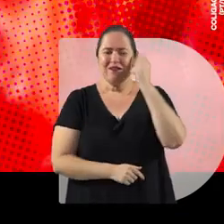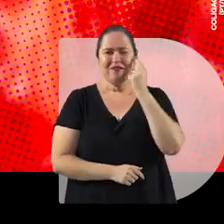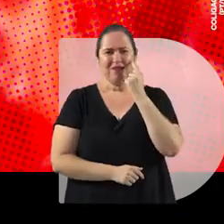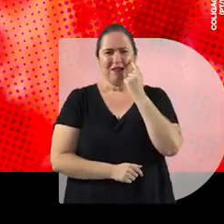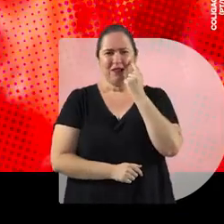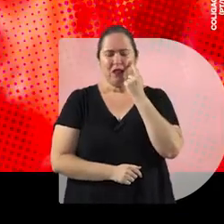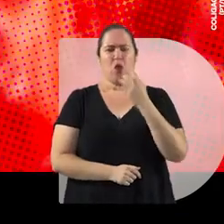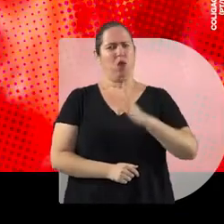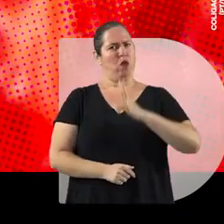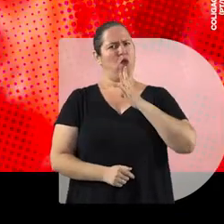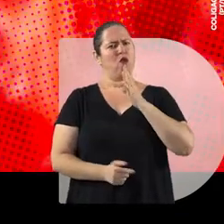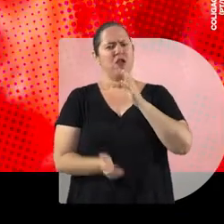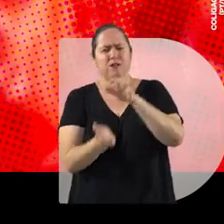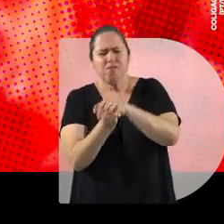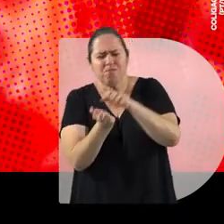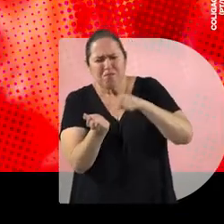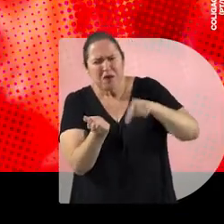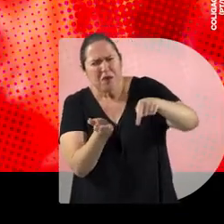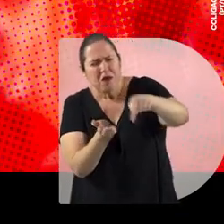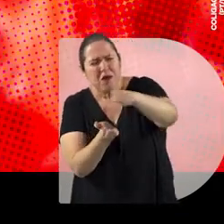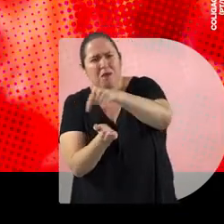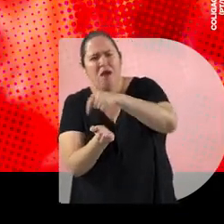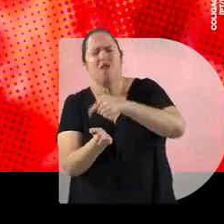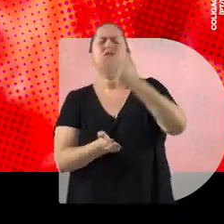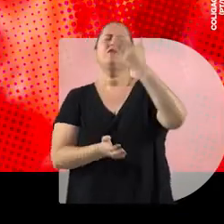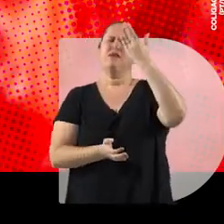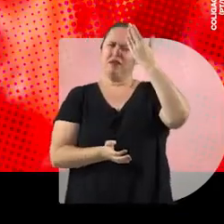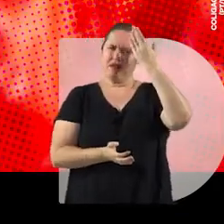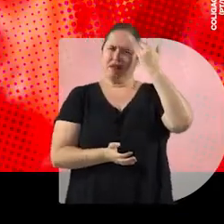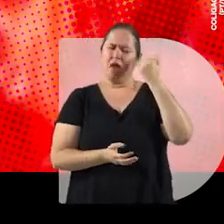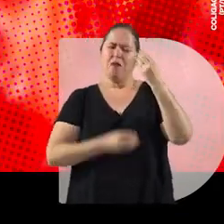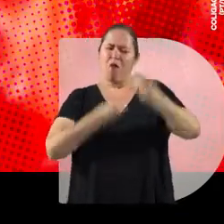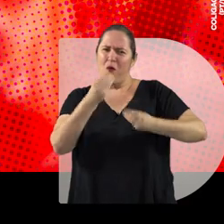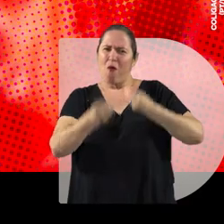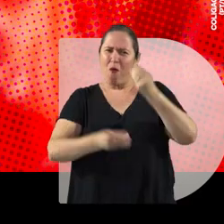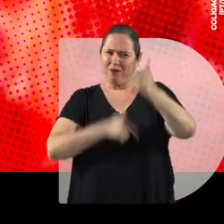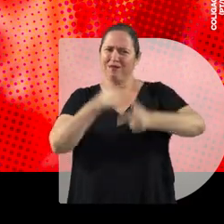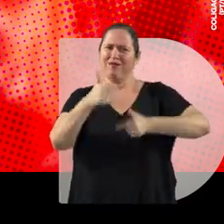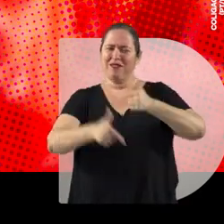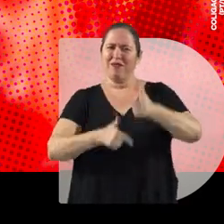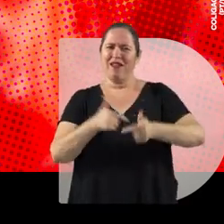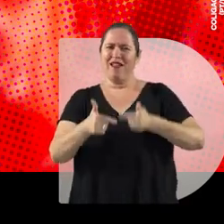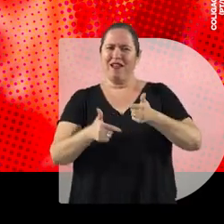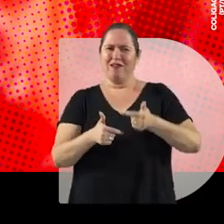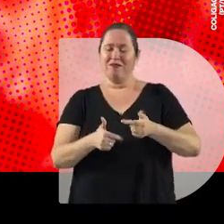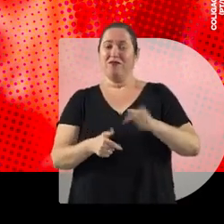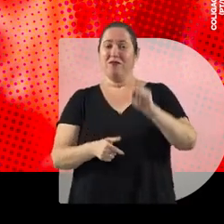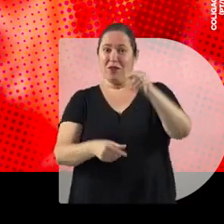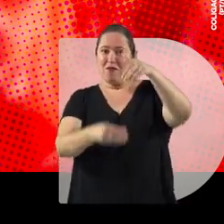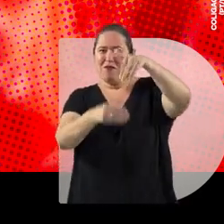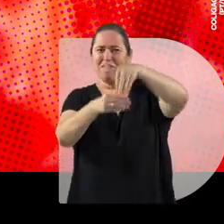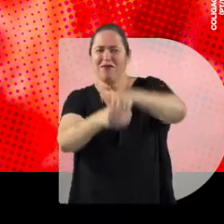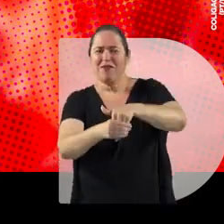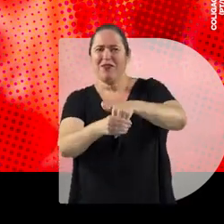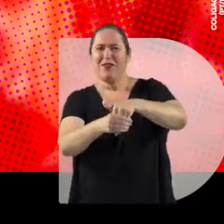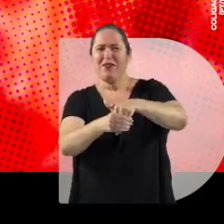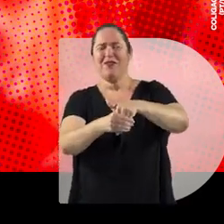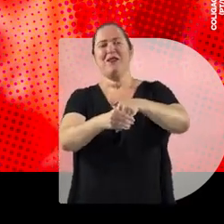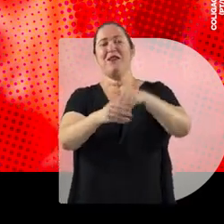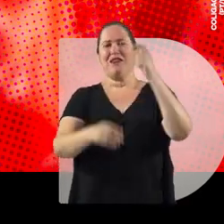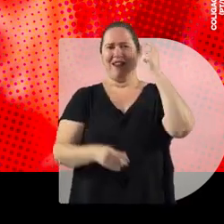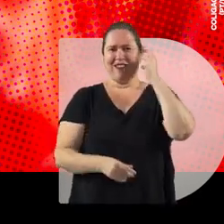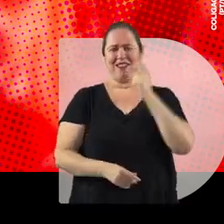Danilo. Quem conhece o seu Estado e que sabe como fazer melhor. Nos honrem dando seu